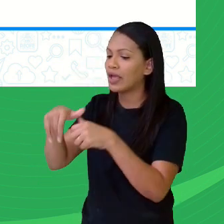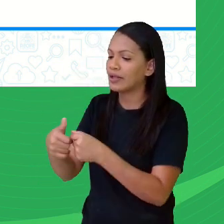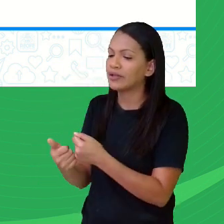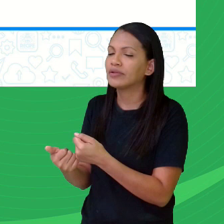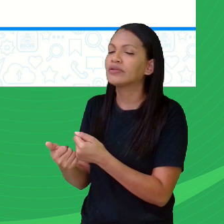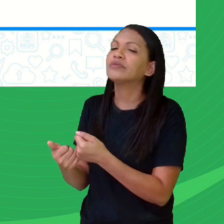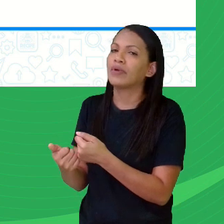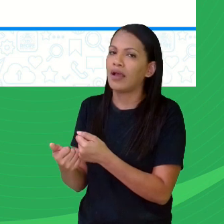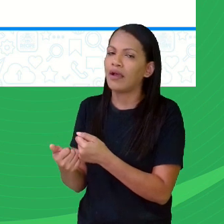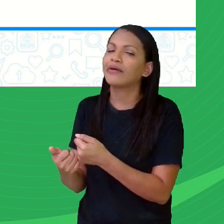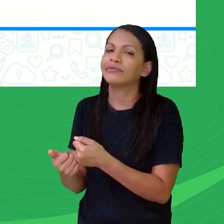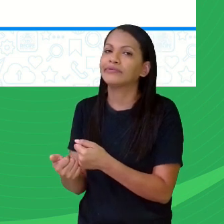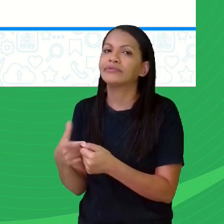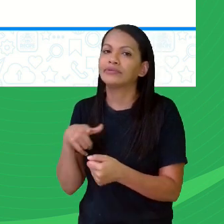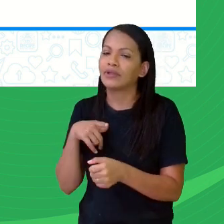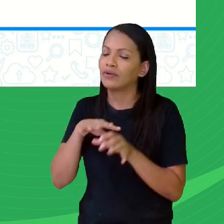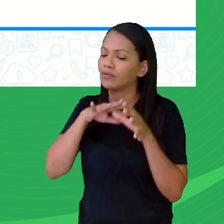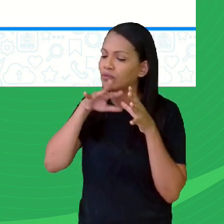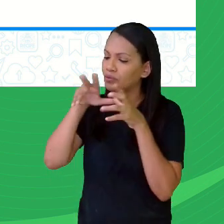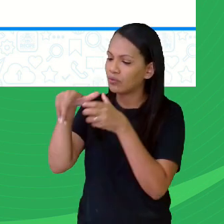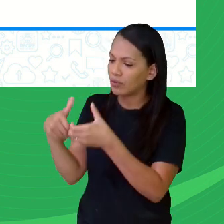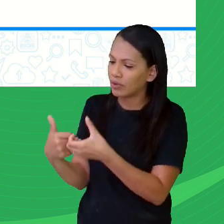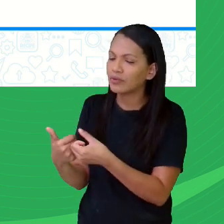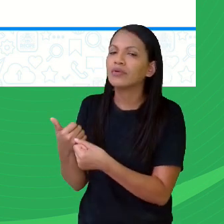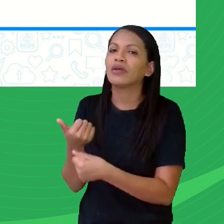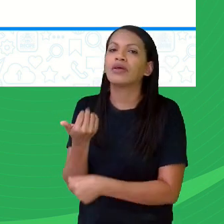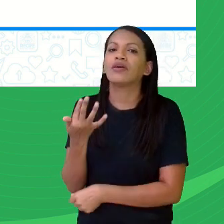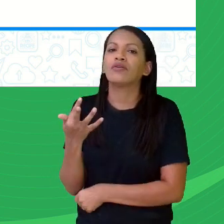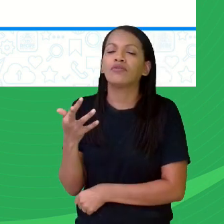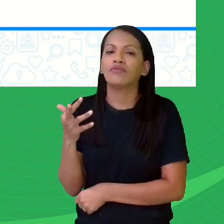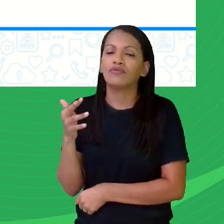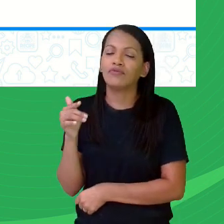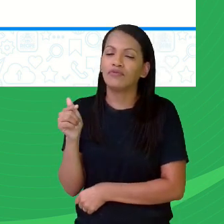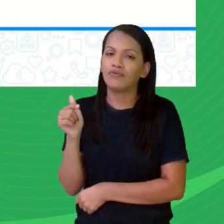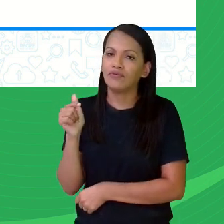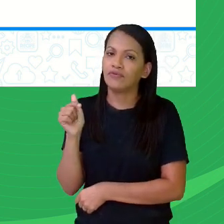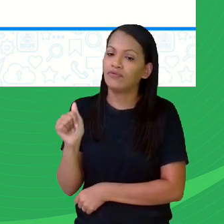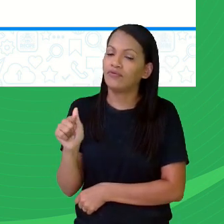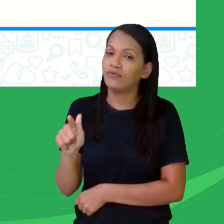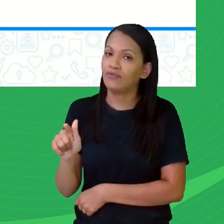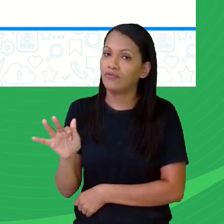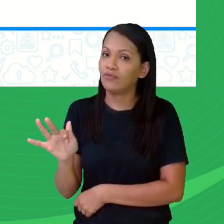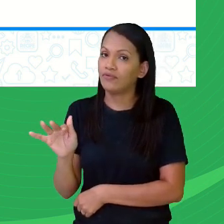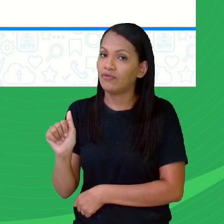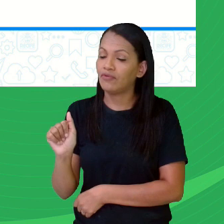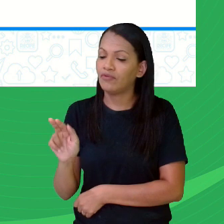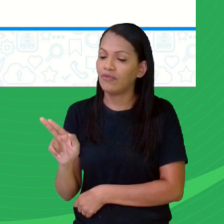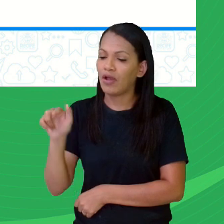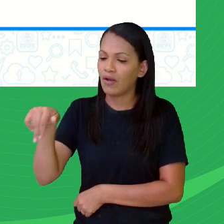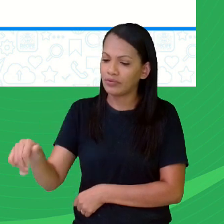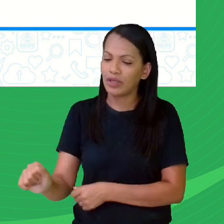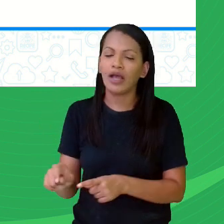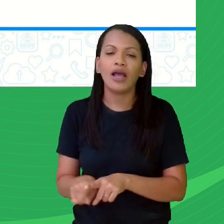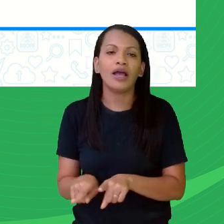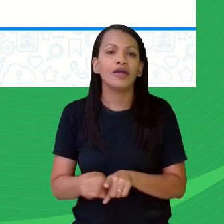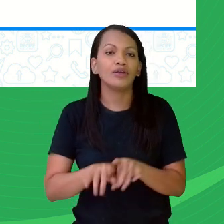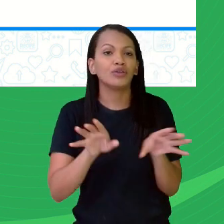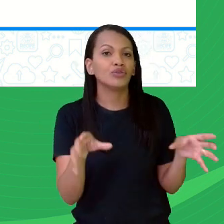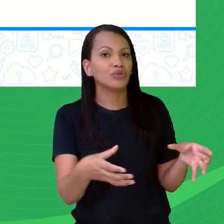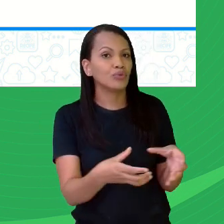plantas de uma determinada região, é flora. Então, você já deve ter aí na aula de geografia,